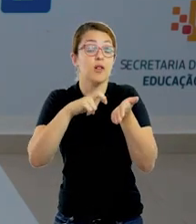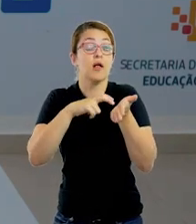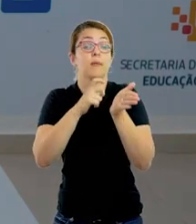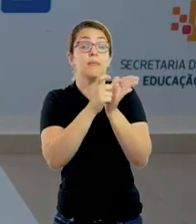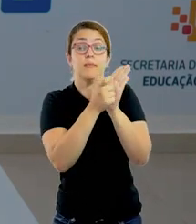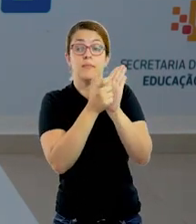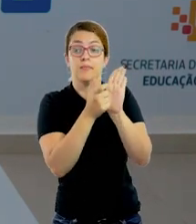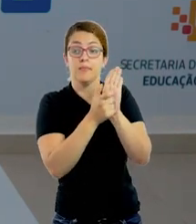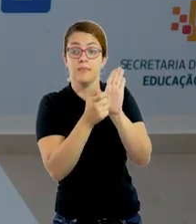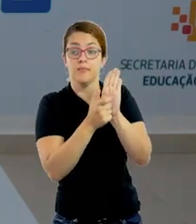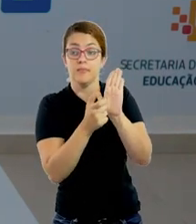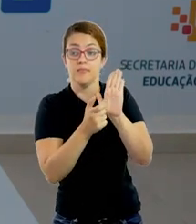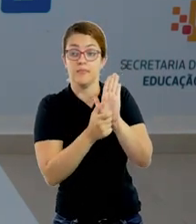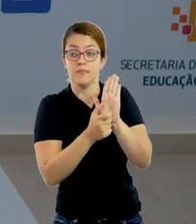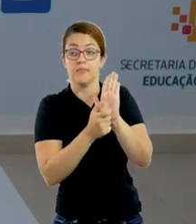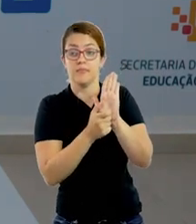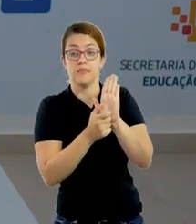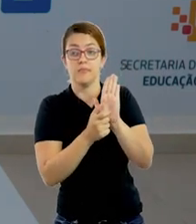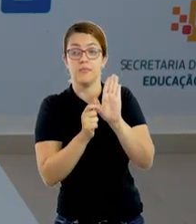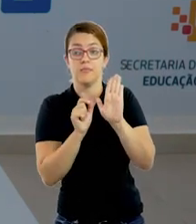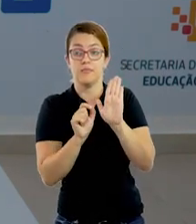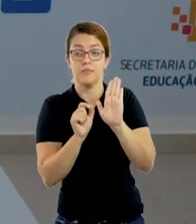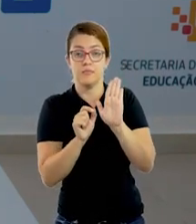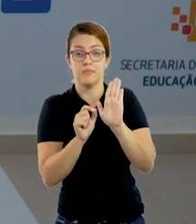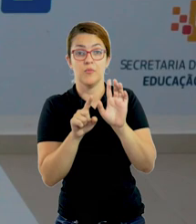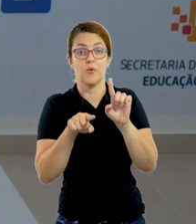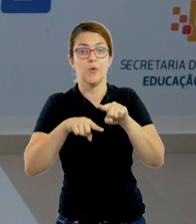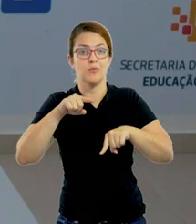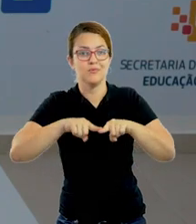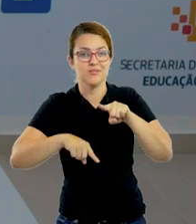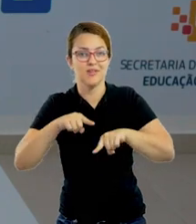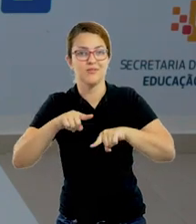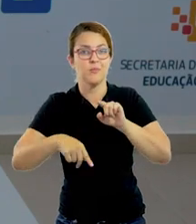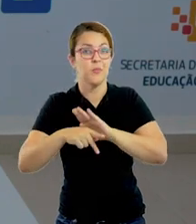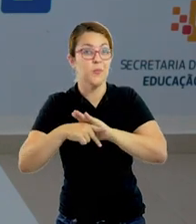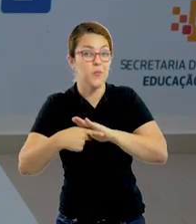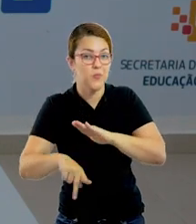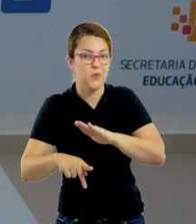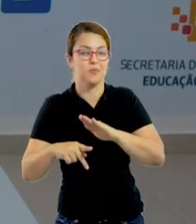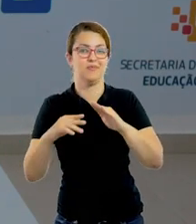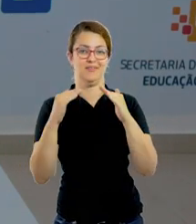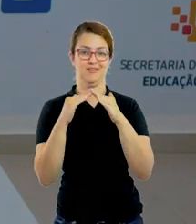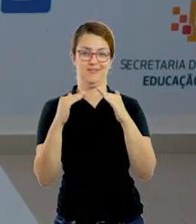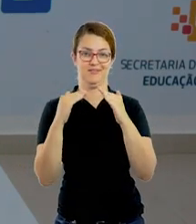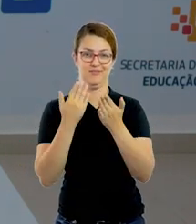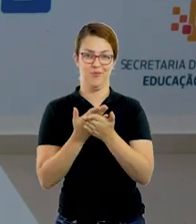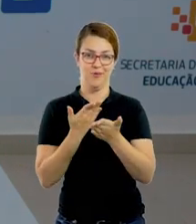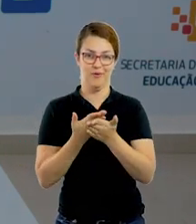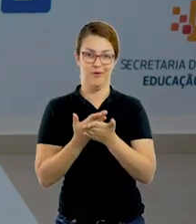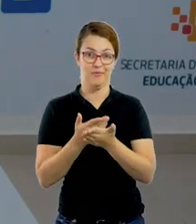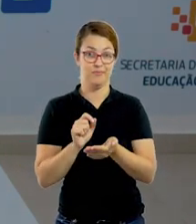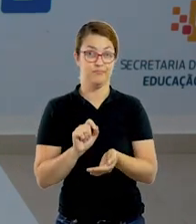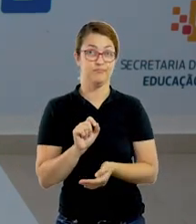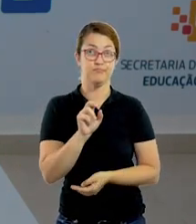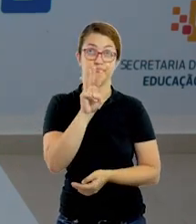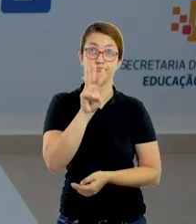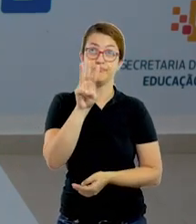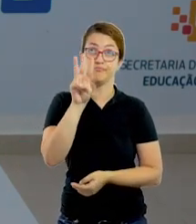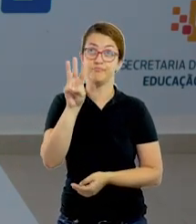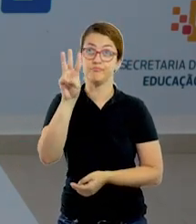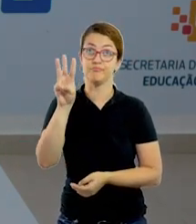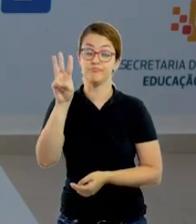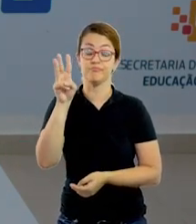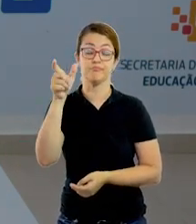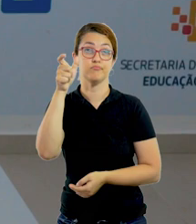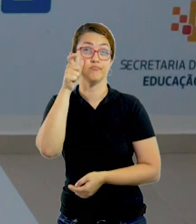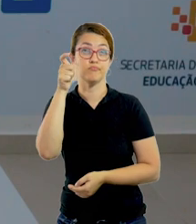conhecidos como School Supplies, ou seja, objetos escolares. A ideia é assistir ao link que está lá